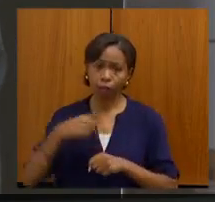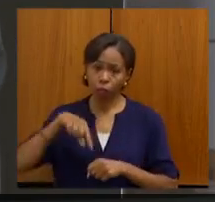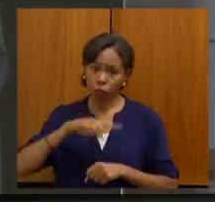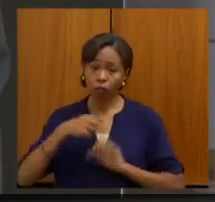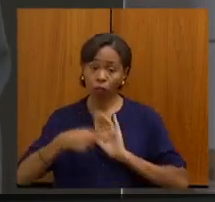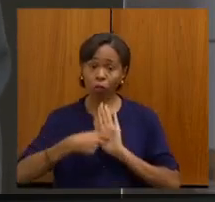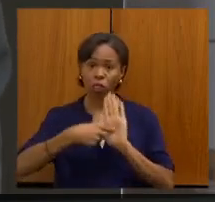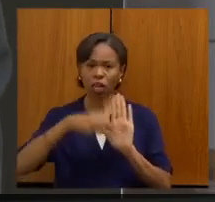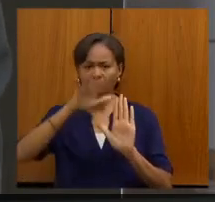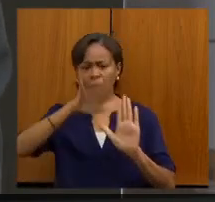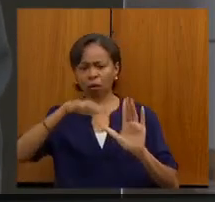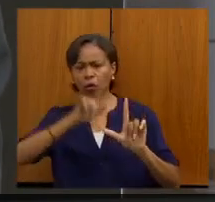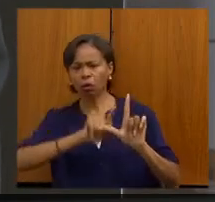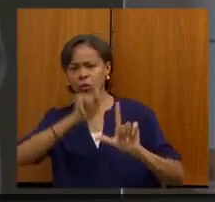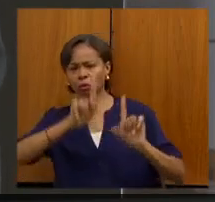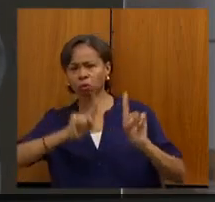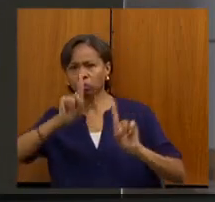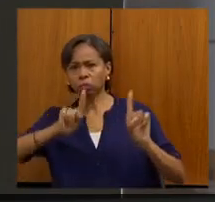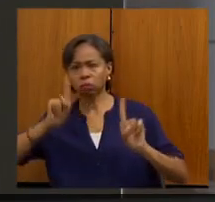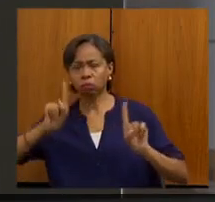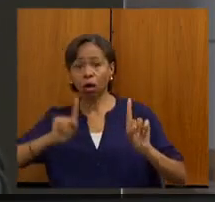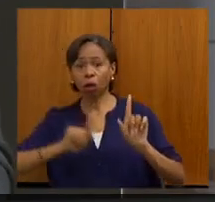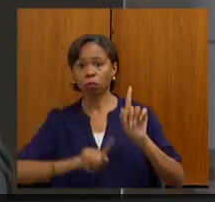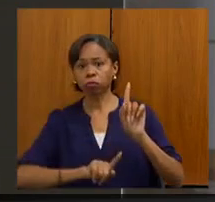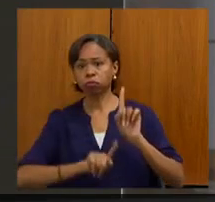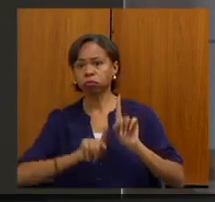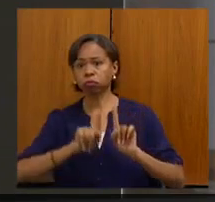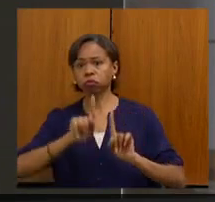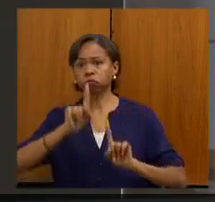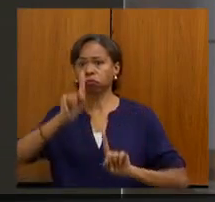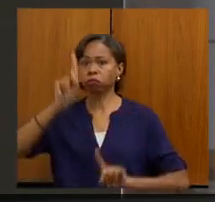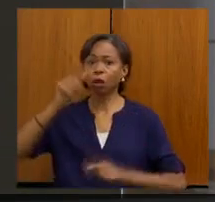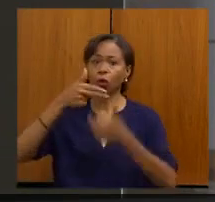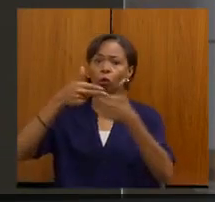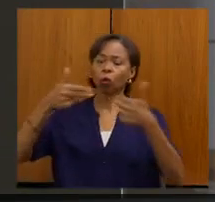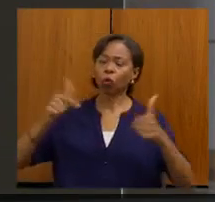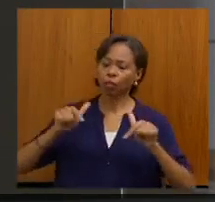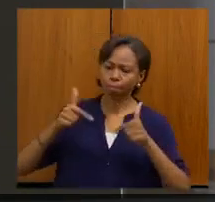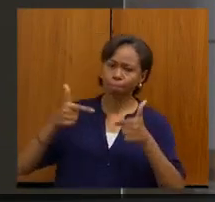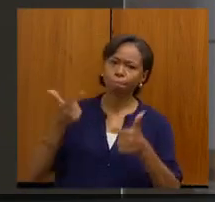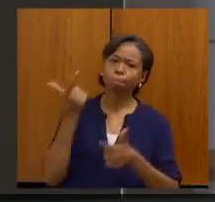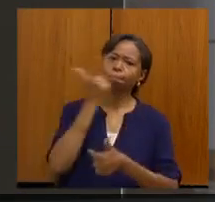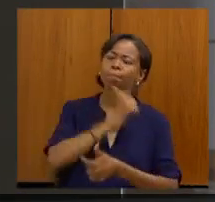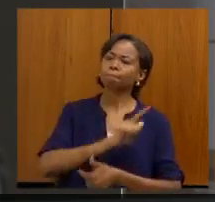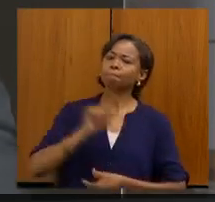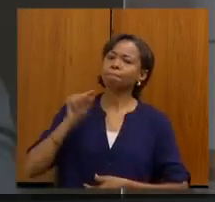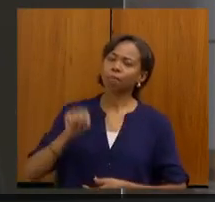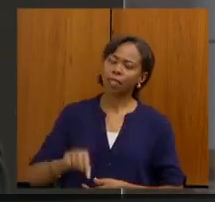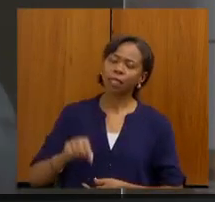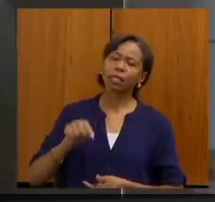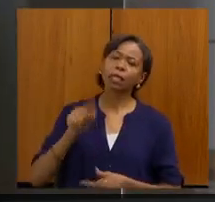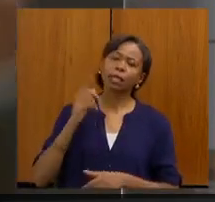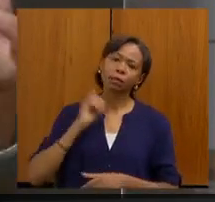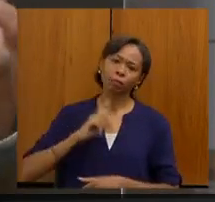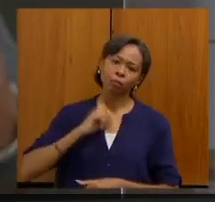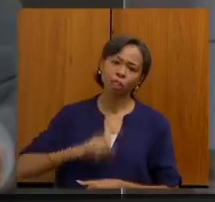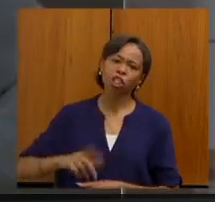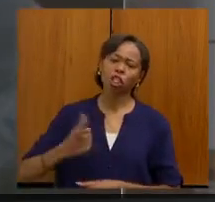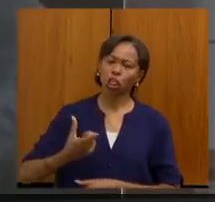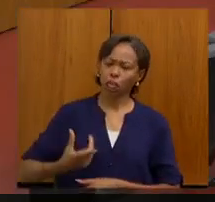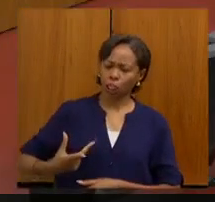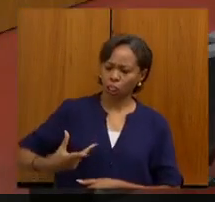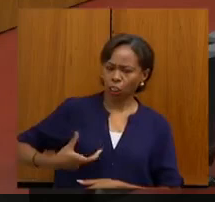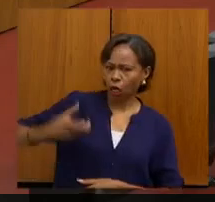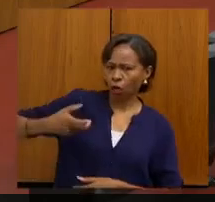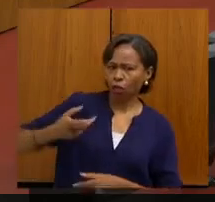aqui significativos de aumentos das coisas acontecendo por todo o Estado, de diagnósticos, das cirurgias,